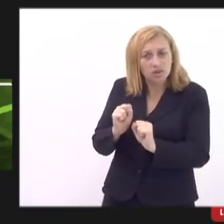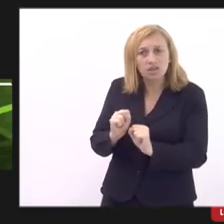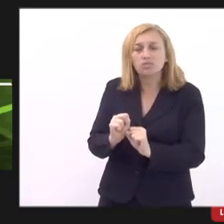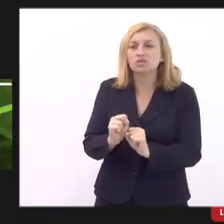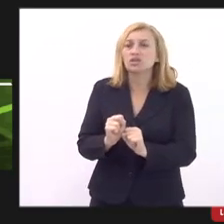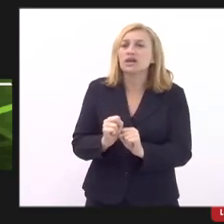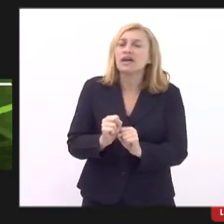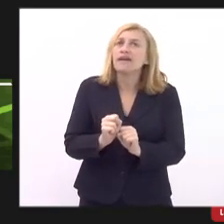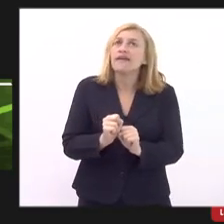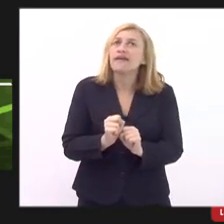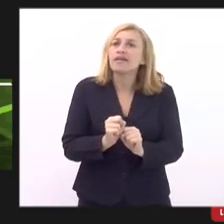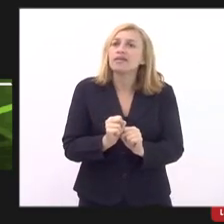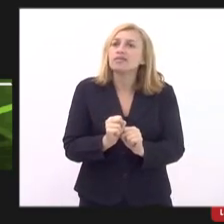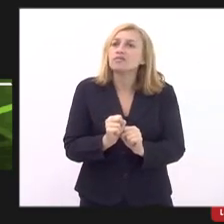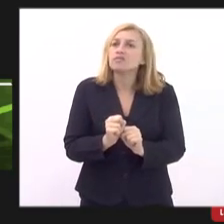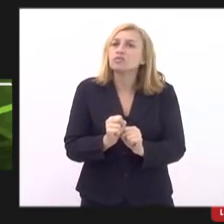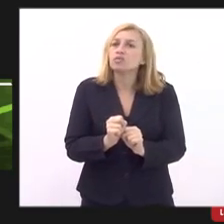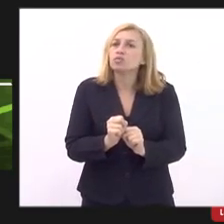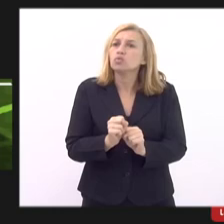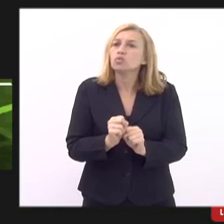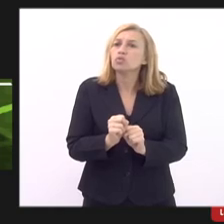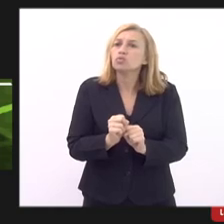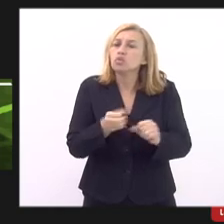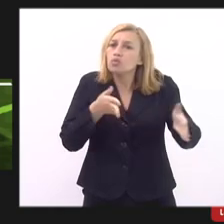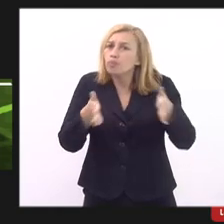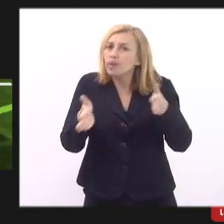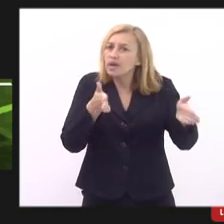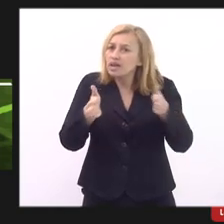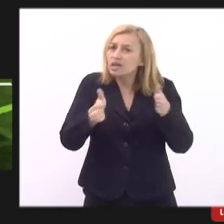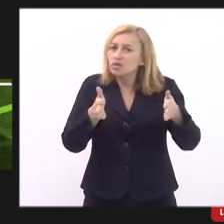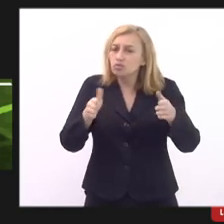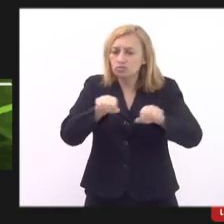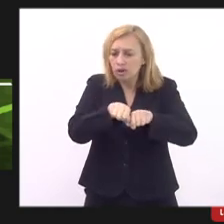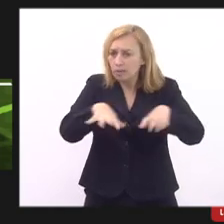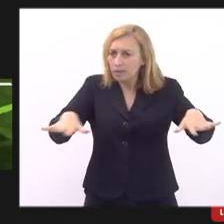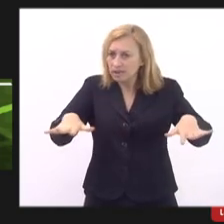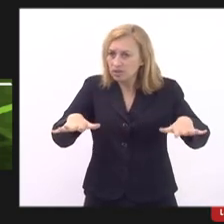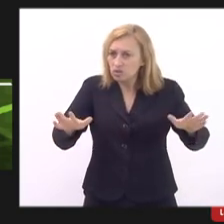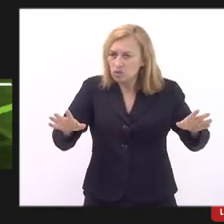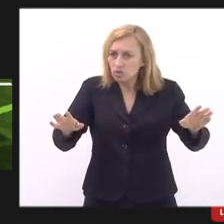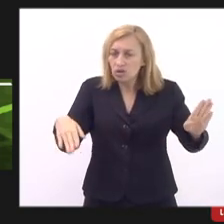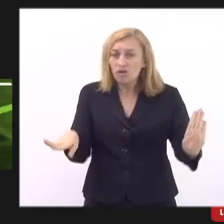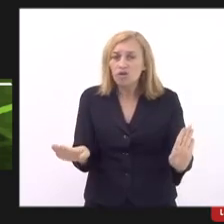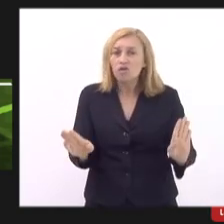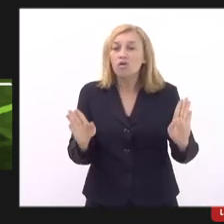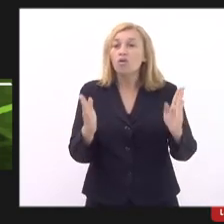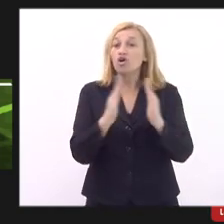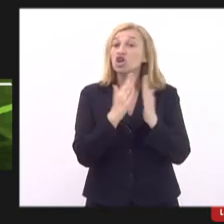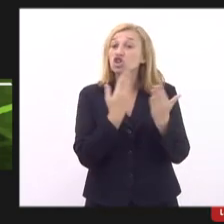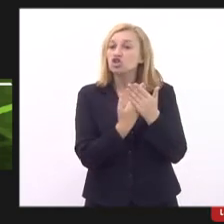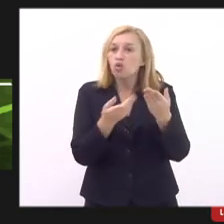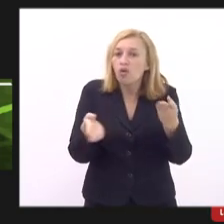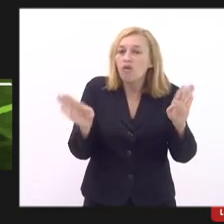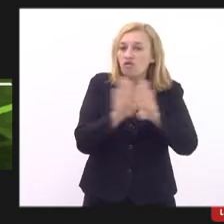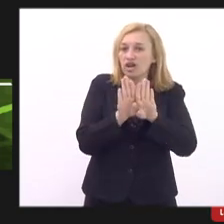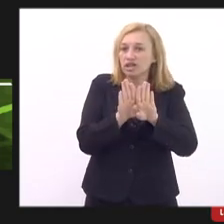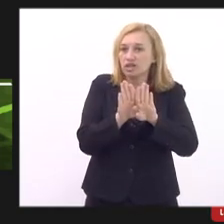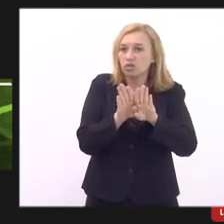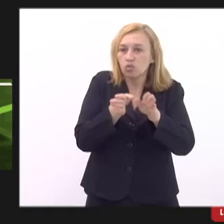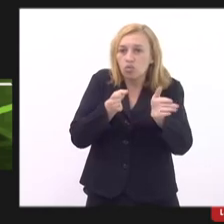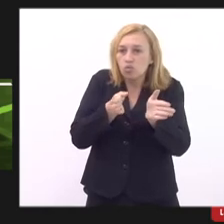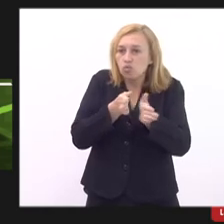durante o período da pandemia com o fechamento das escolas já que o acesso ficou